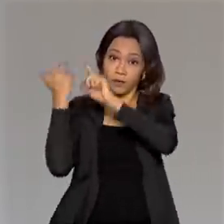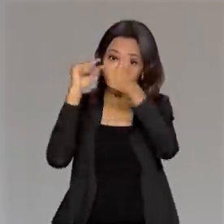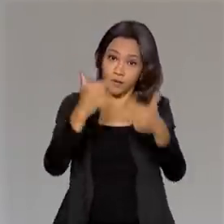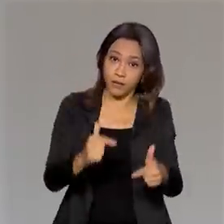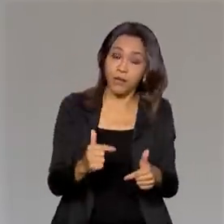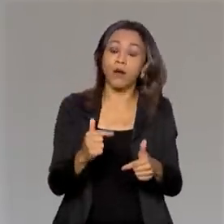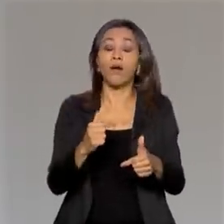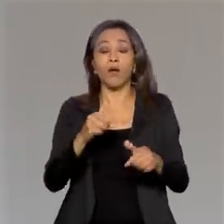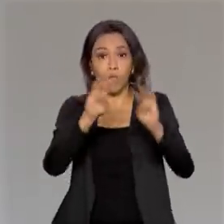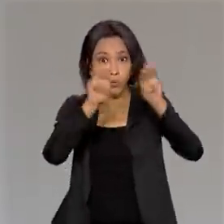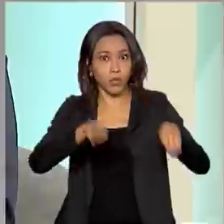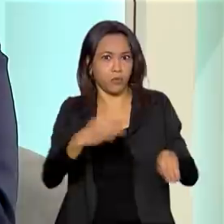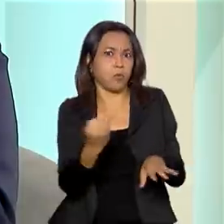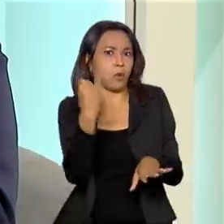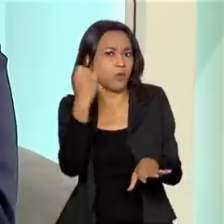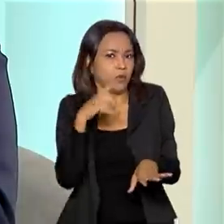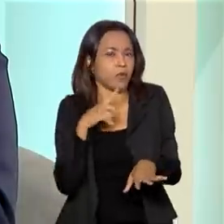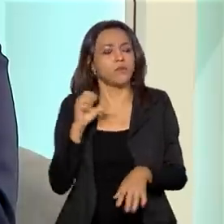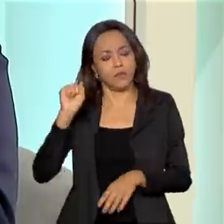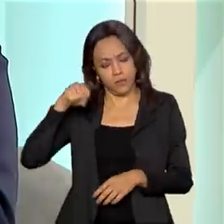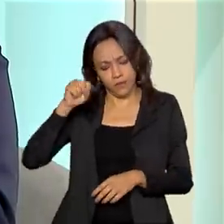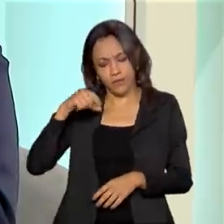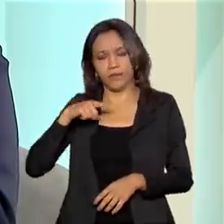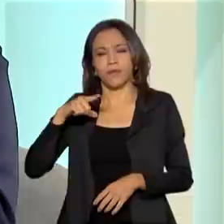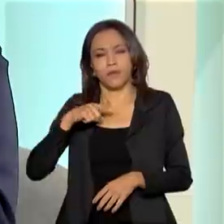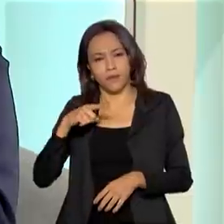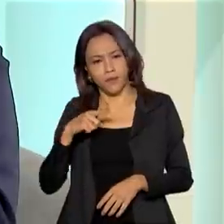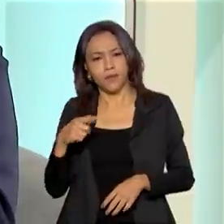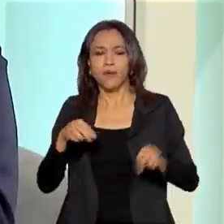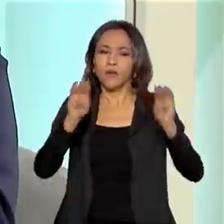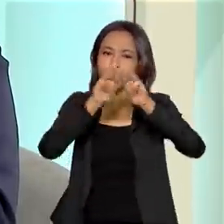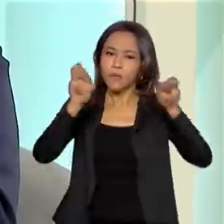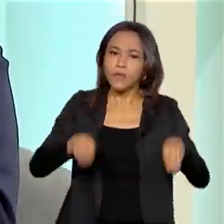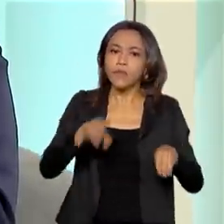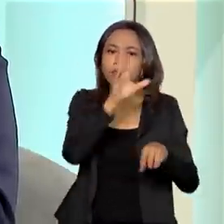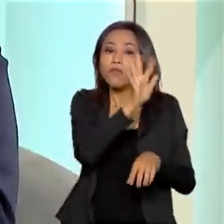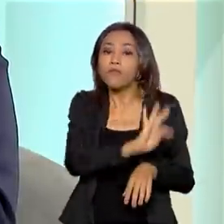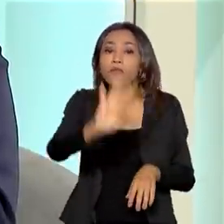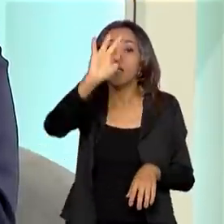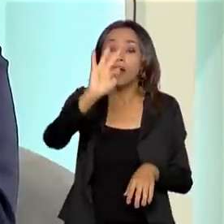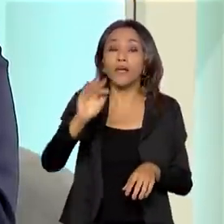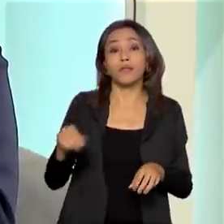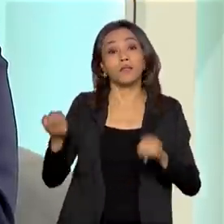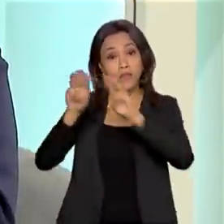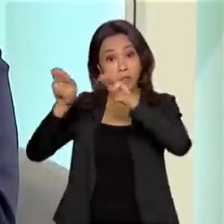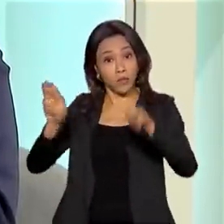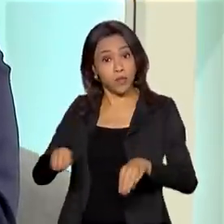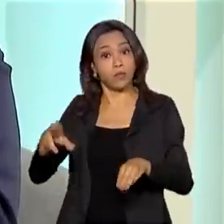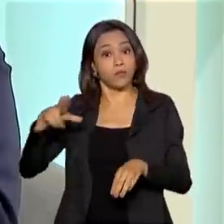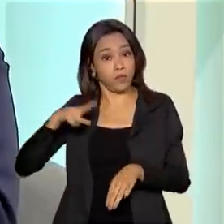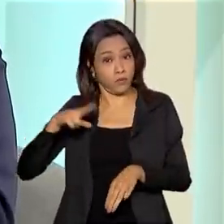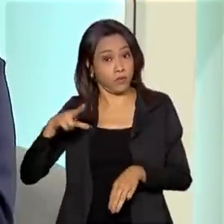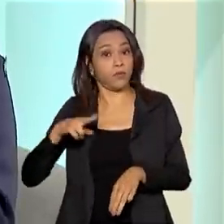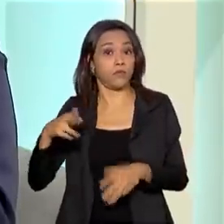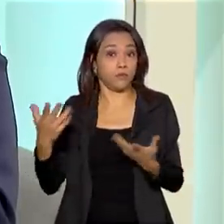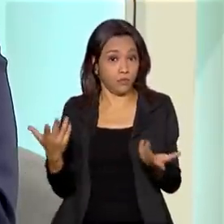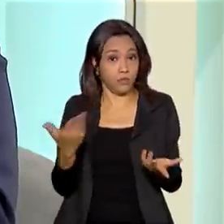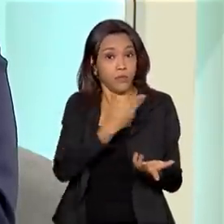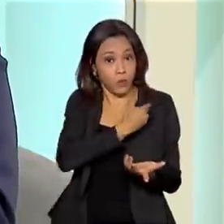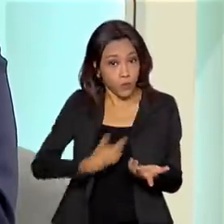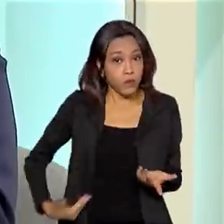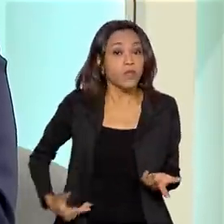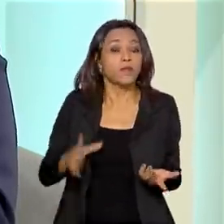museus tão importantes aqui também? Sim, sem dúvida alguma. Tanto os museus federais, museus públicos como privados. Para citar